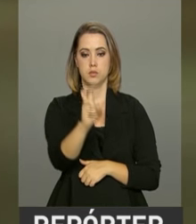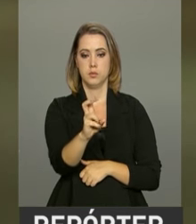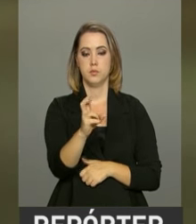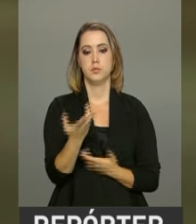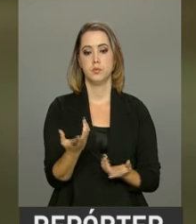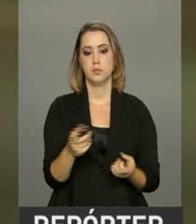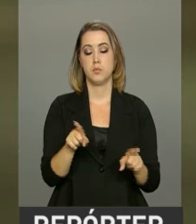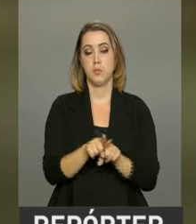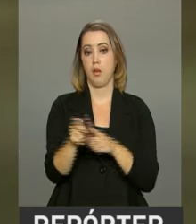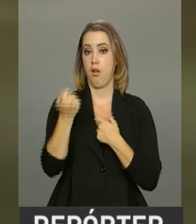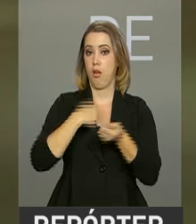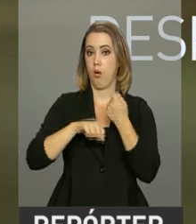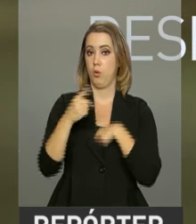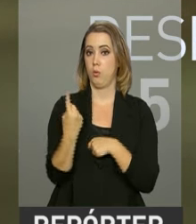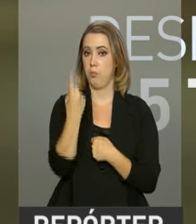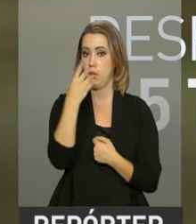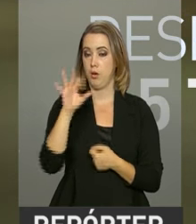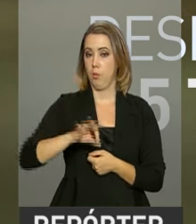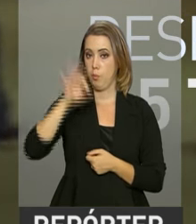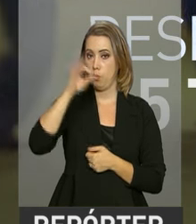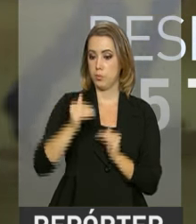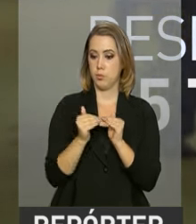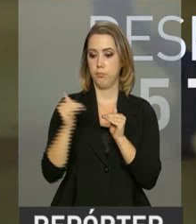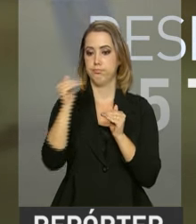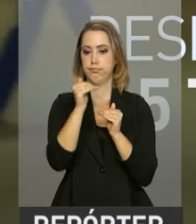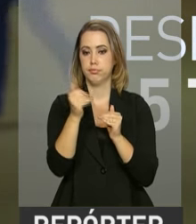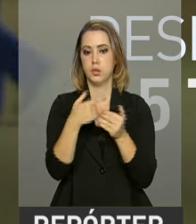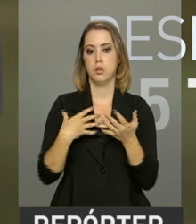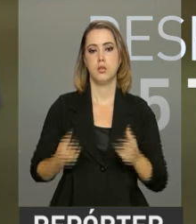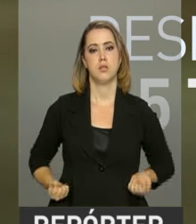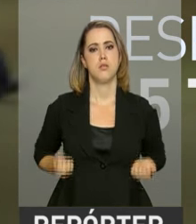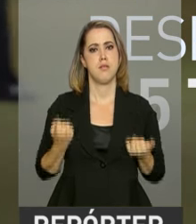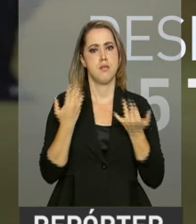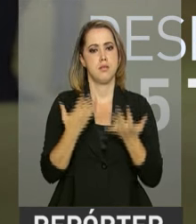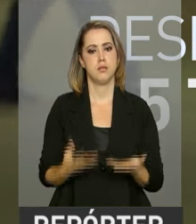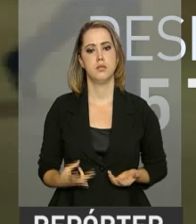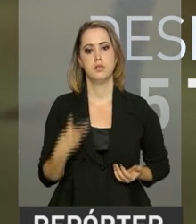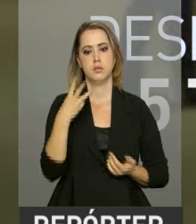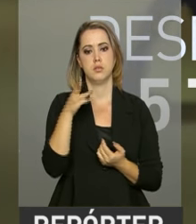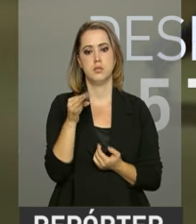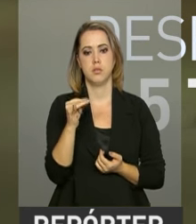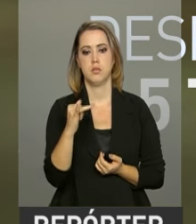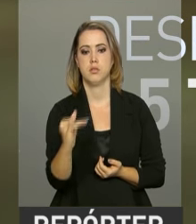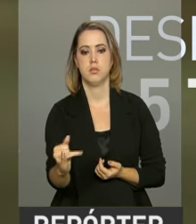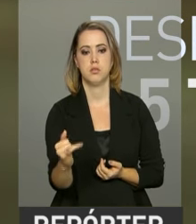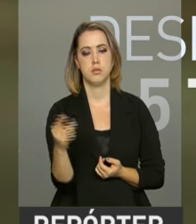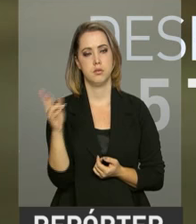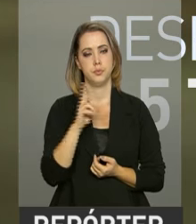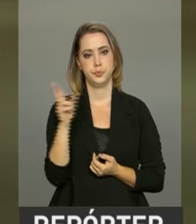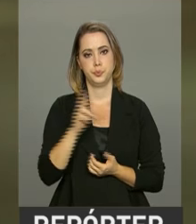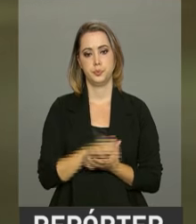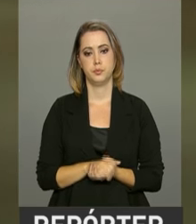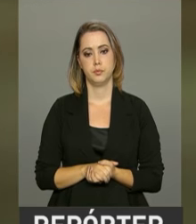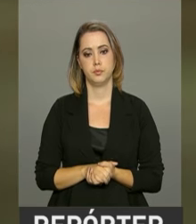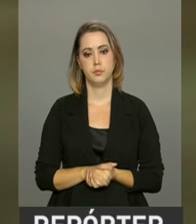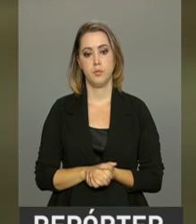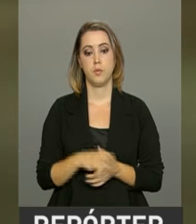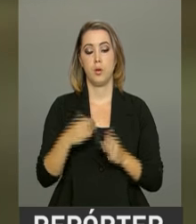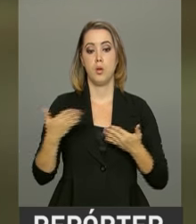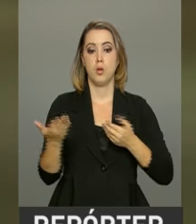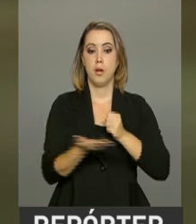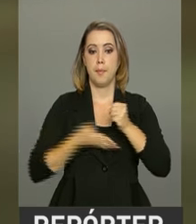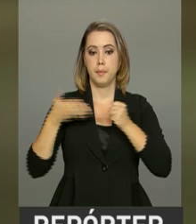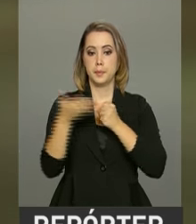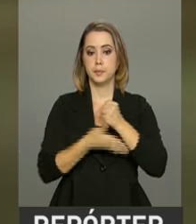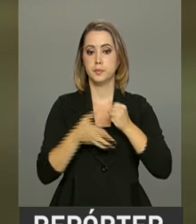A economia vai crescer 1% e as despesas vão somar R$,5 trilhões. Os pisos